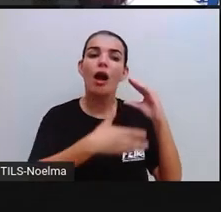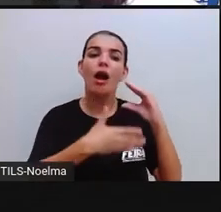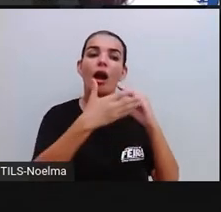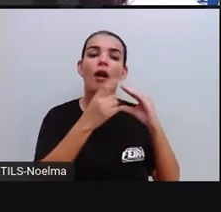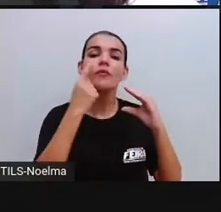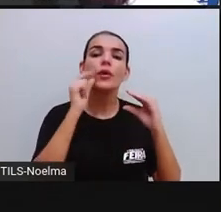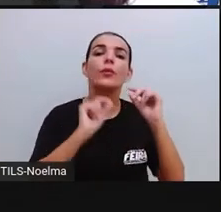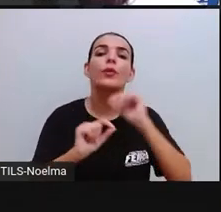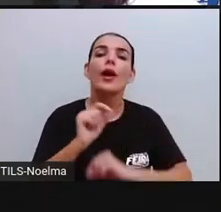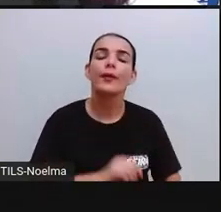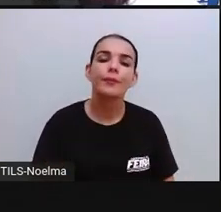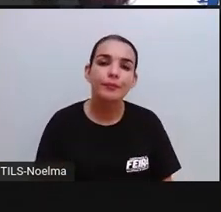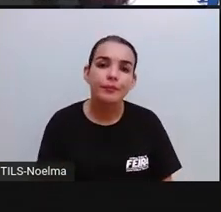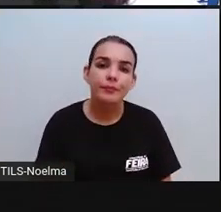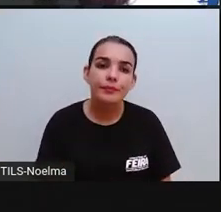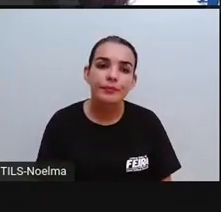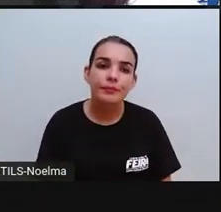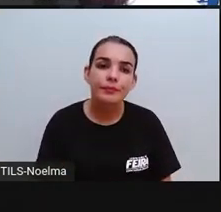geométrica?